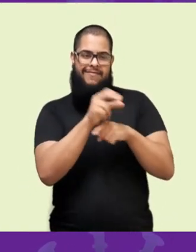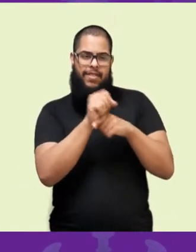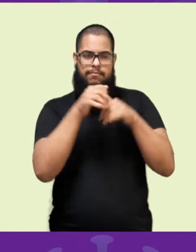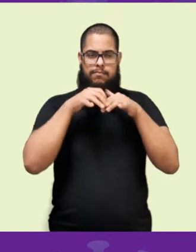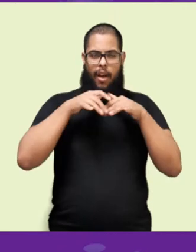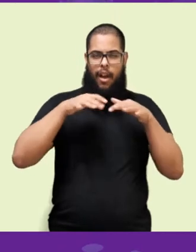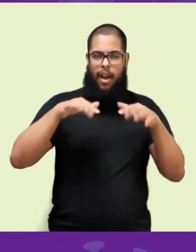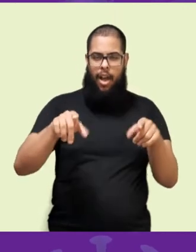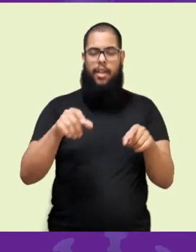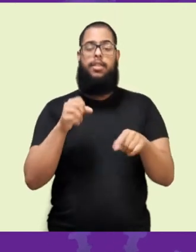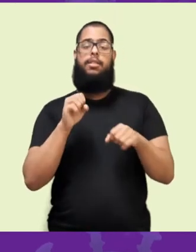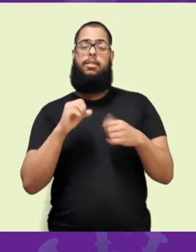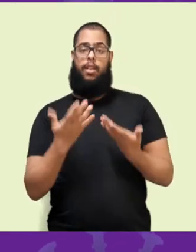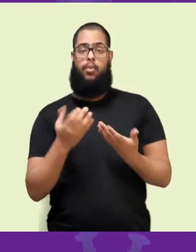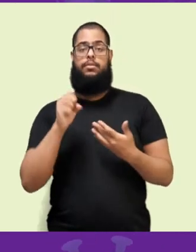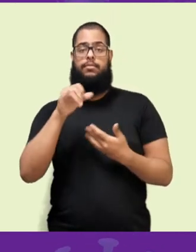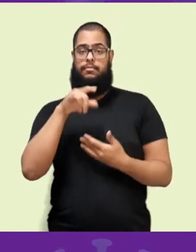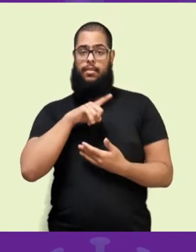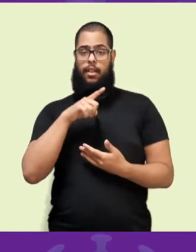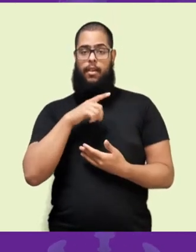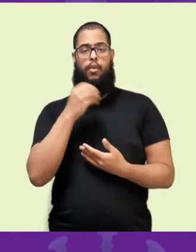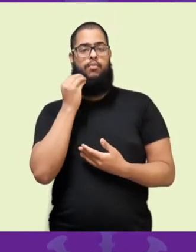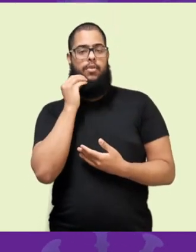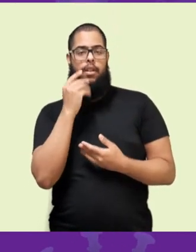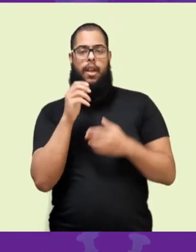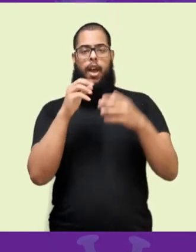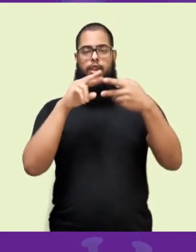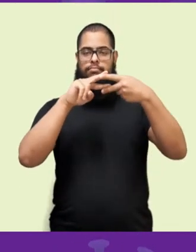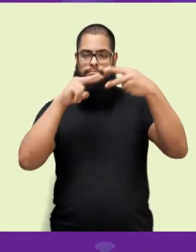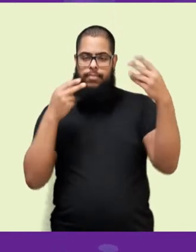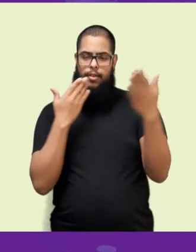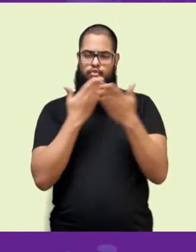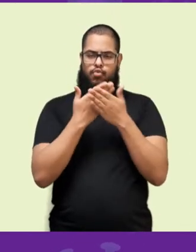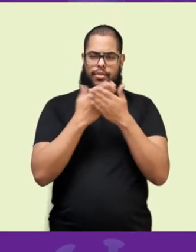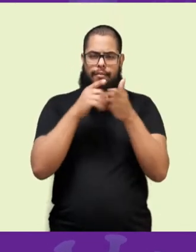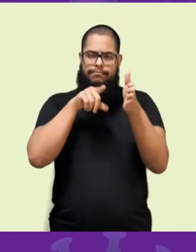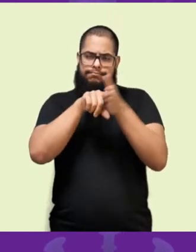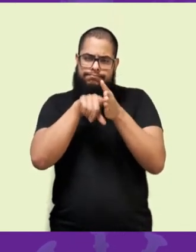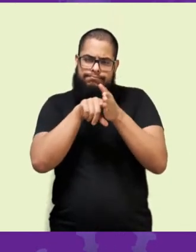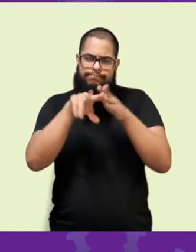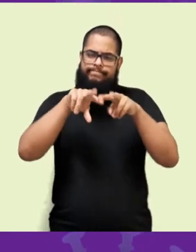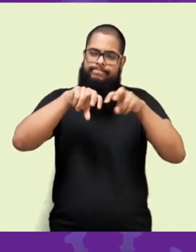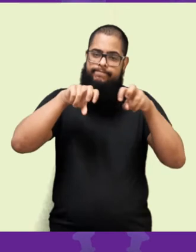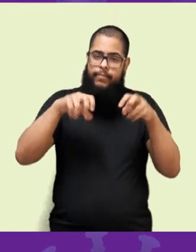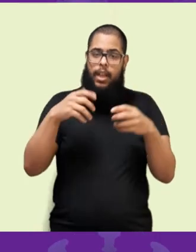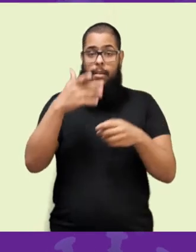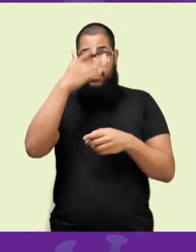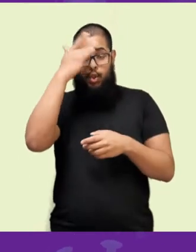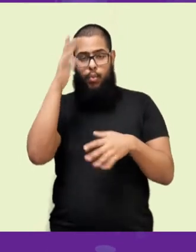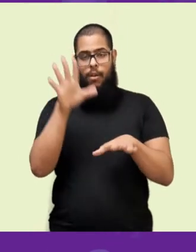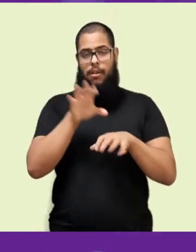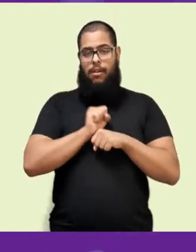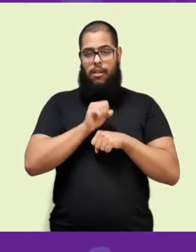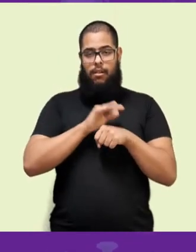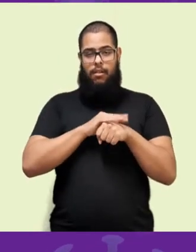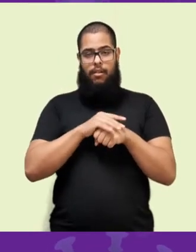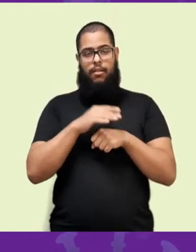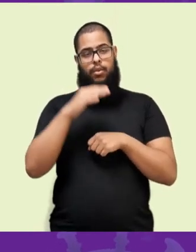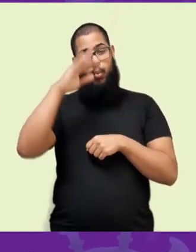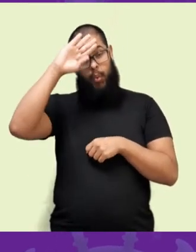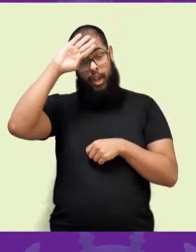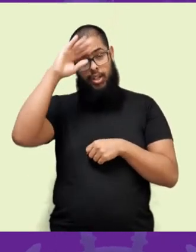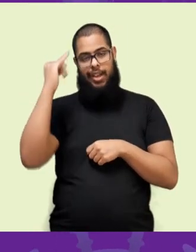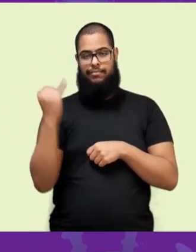fazer sequenciamento genético dos vírus identificados nas pessoas que adoeceram e nos contatos dessas pessoas,